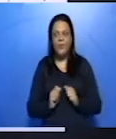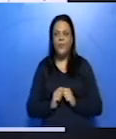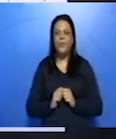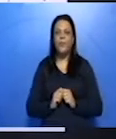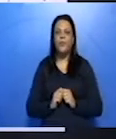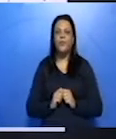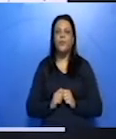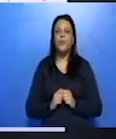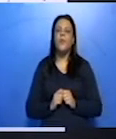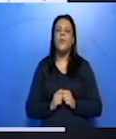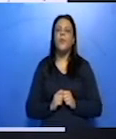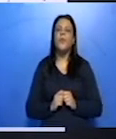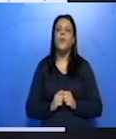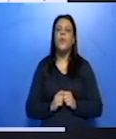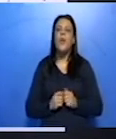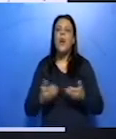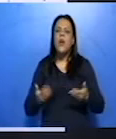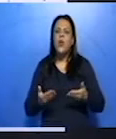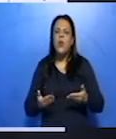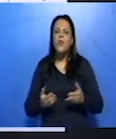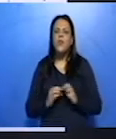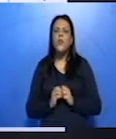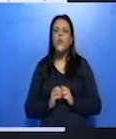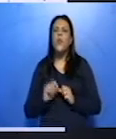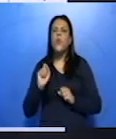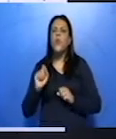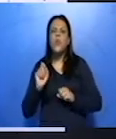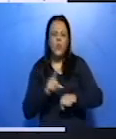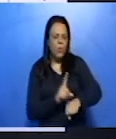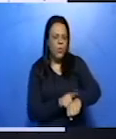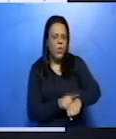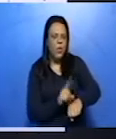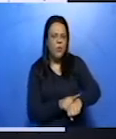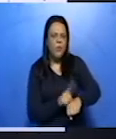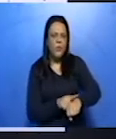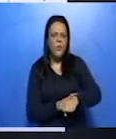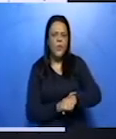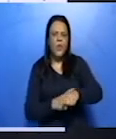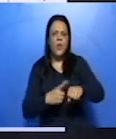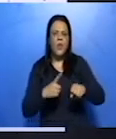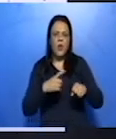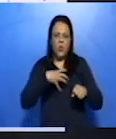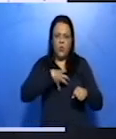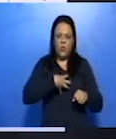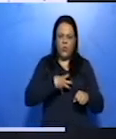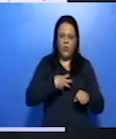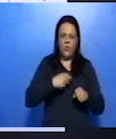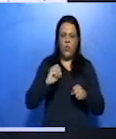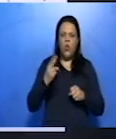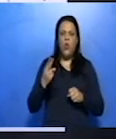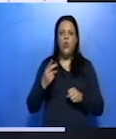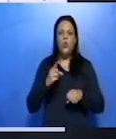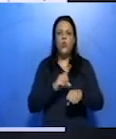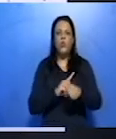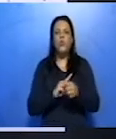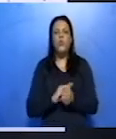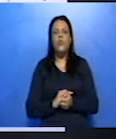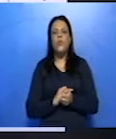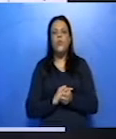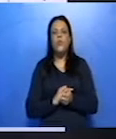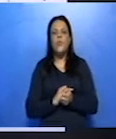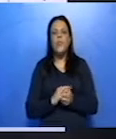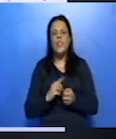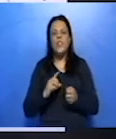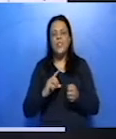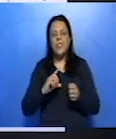Bom, nossa relação com o tempo. Tempo objetivo ou cronológico. Cronológico é aquele do relógio. É o tempo fora de nós,